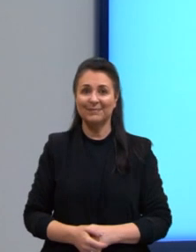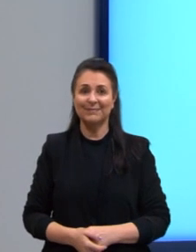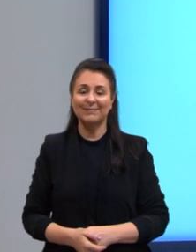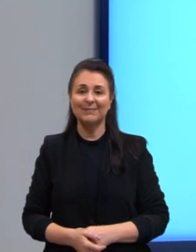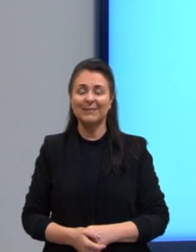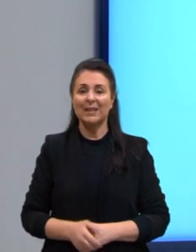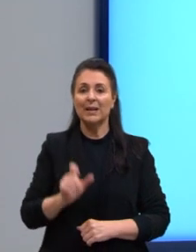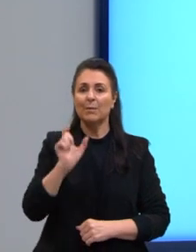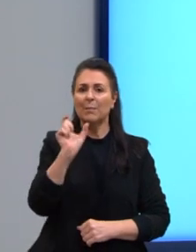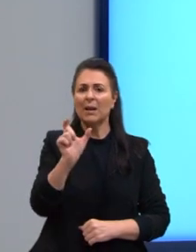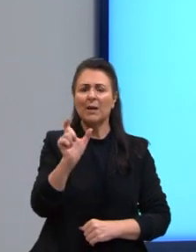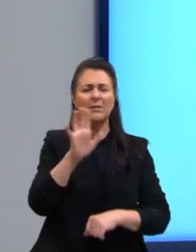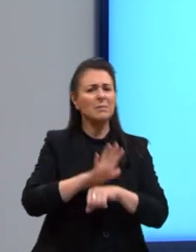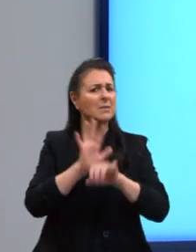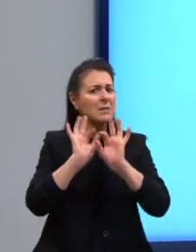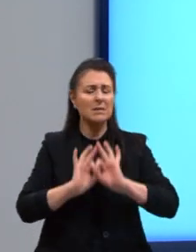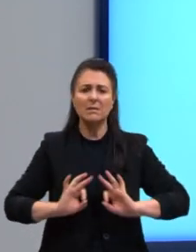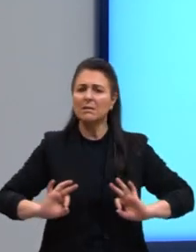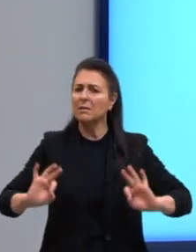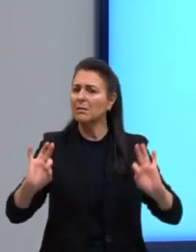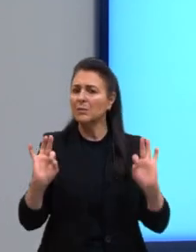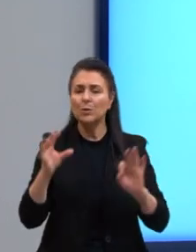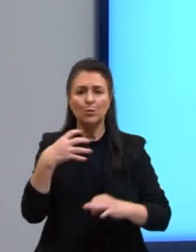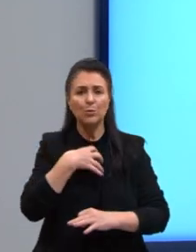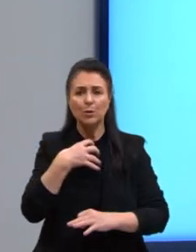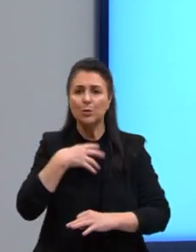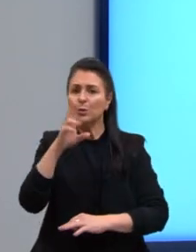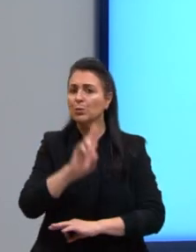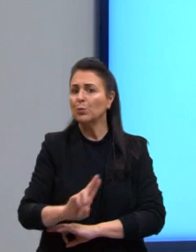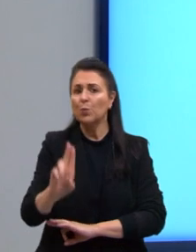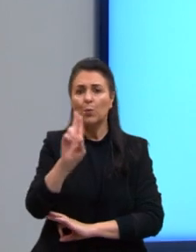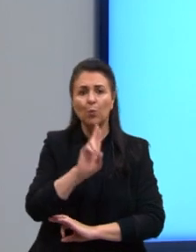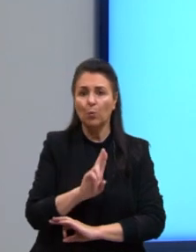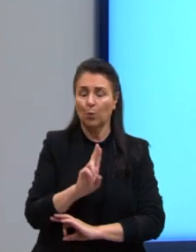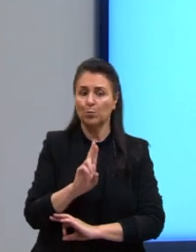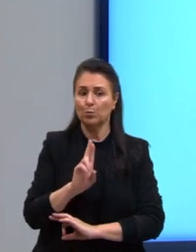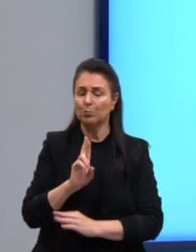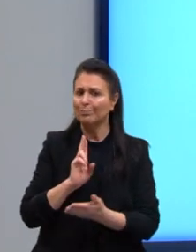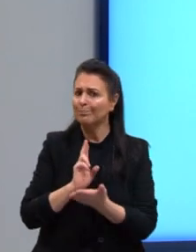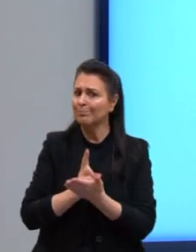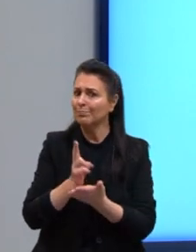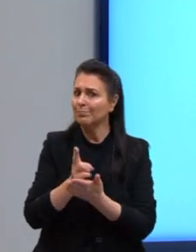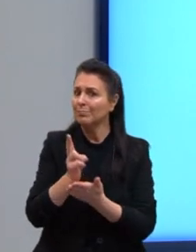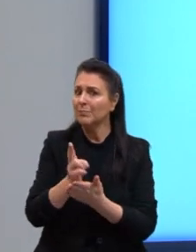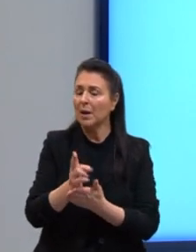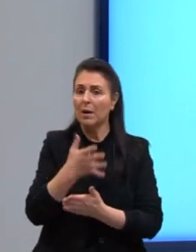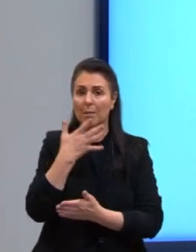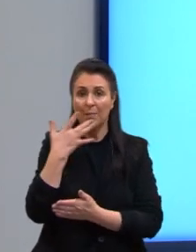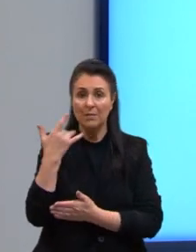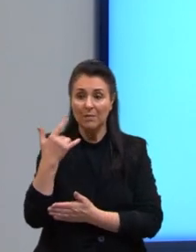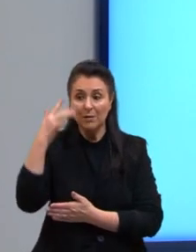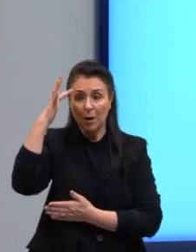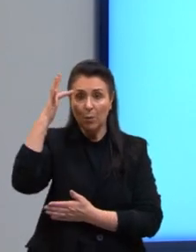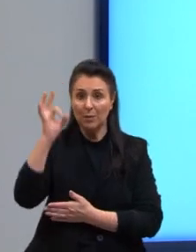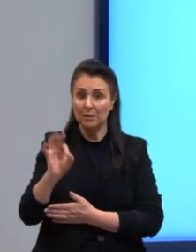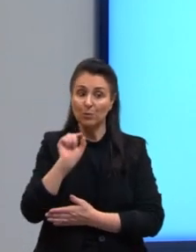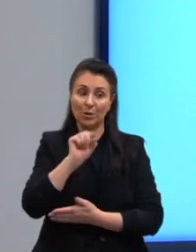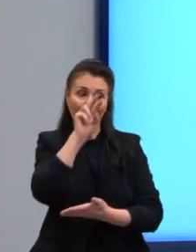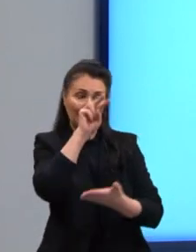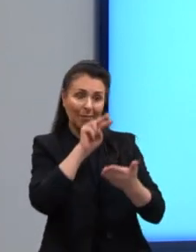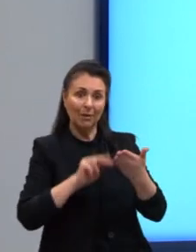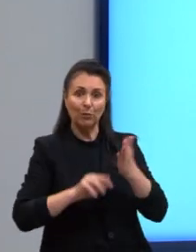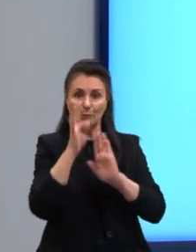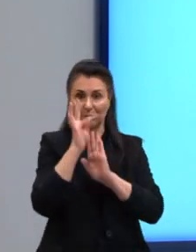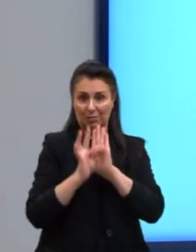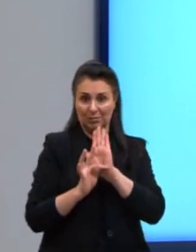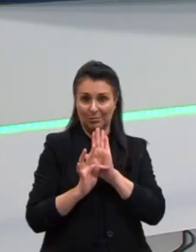Palavras mais simples no sentido do seu uso recorrente facilitam a compreensão do leitor. Ora,